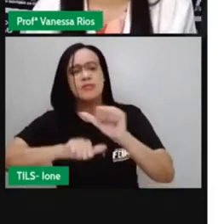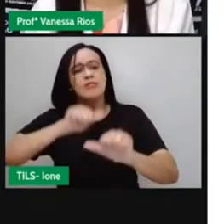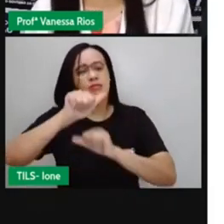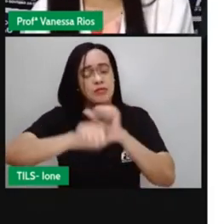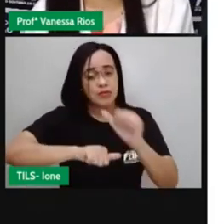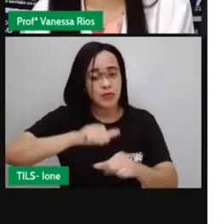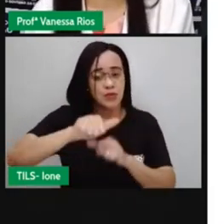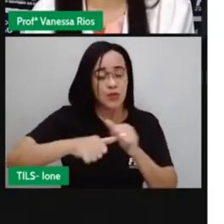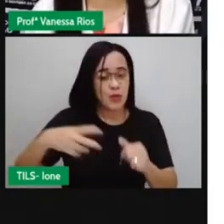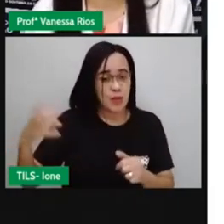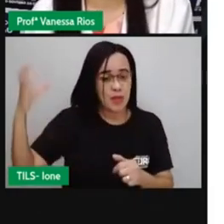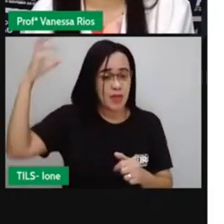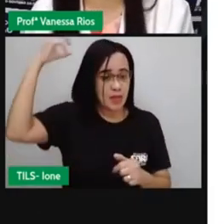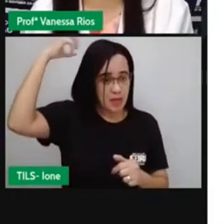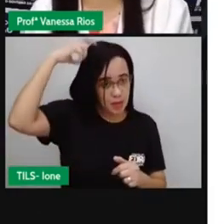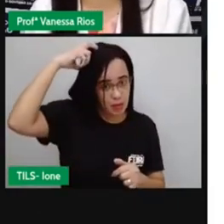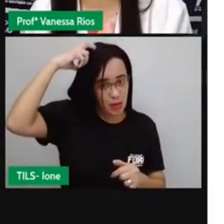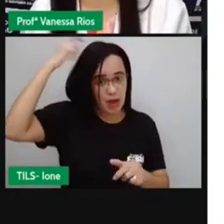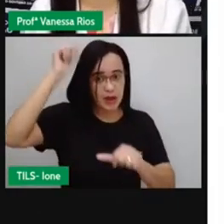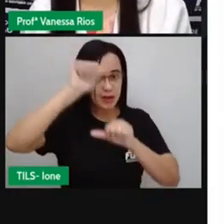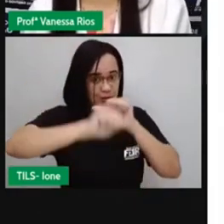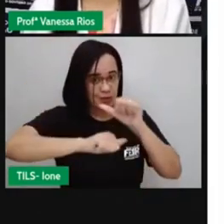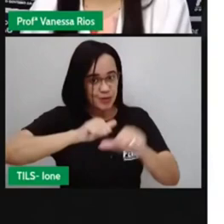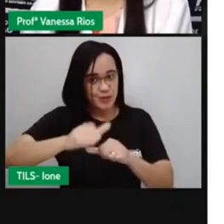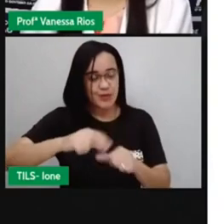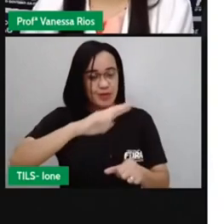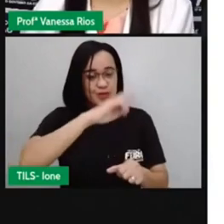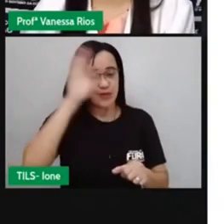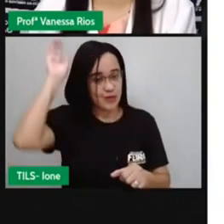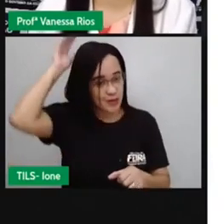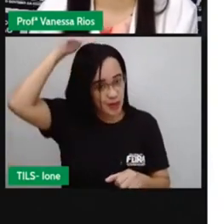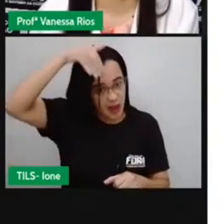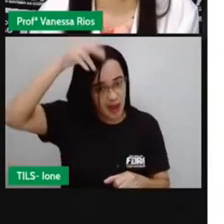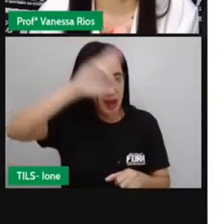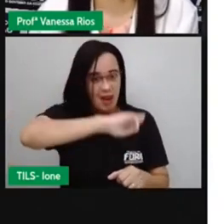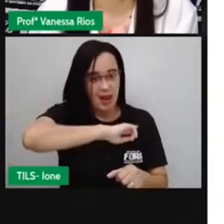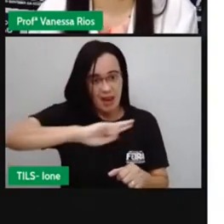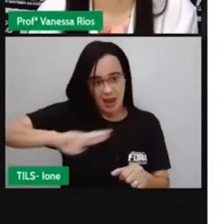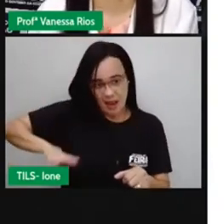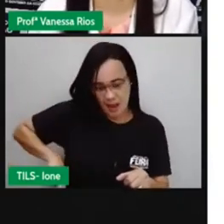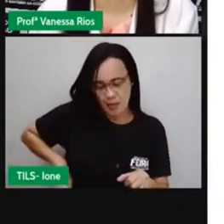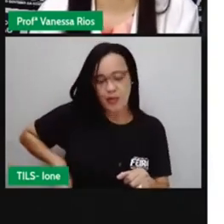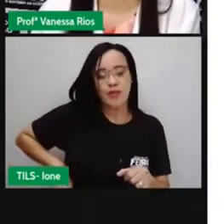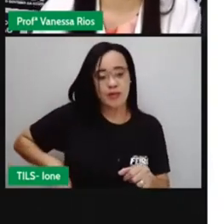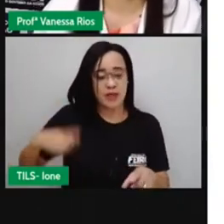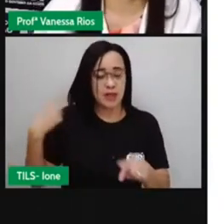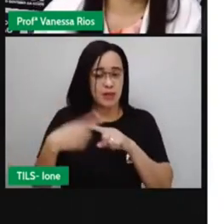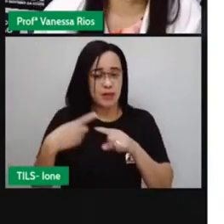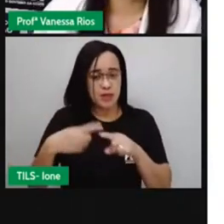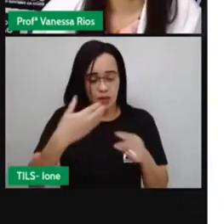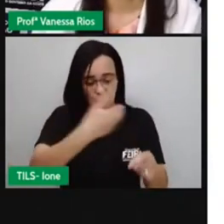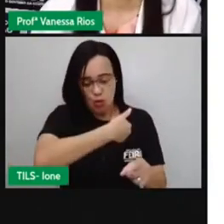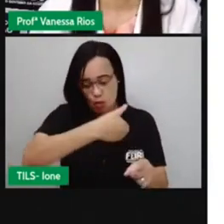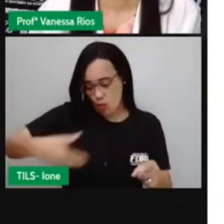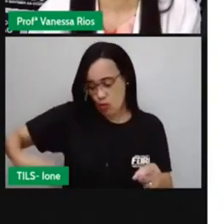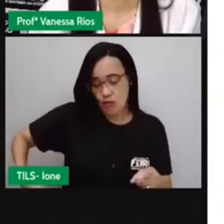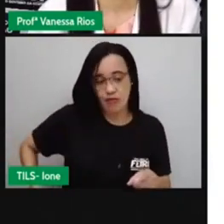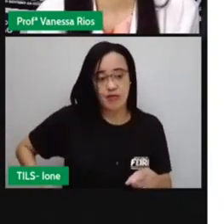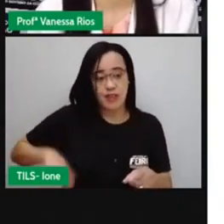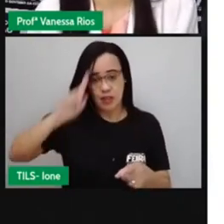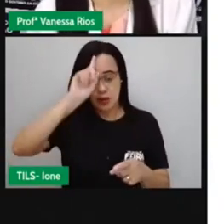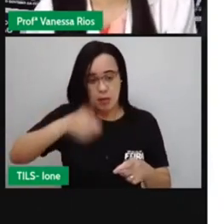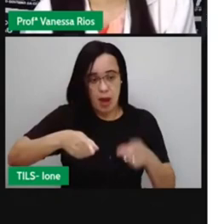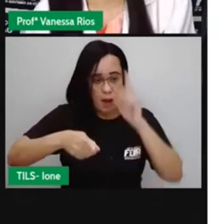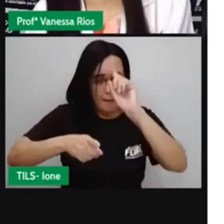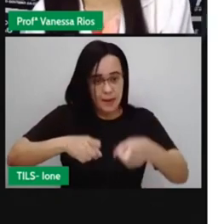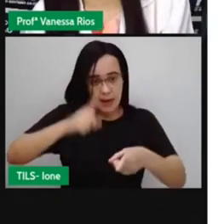à república, a saída aí de um sistema de governo onde quem governava era um rei, para vir